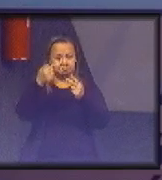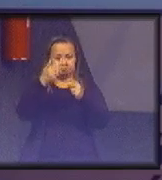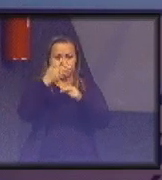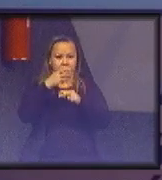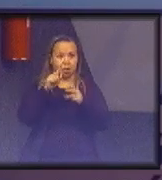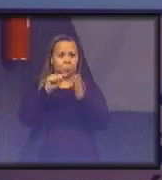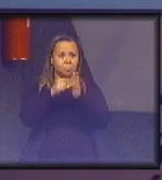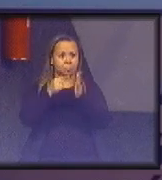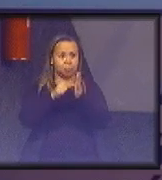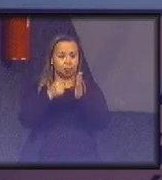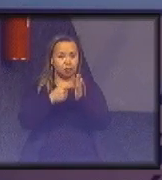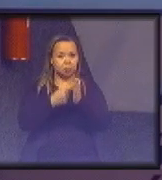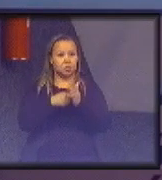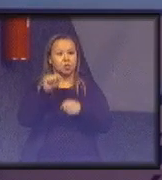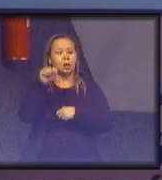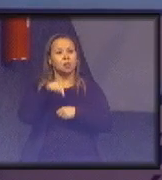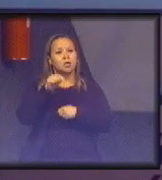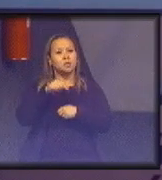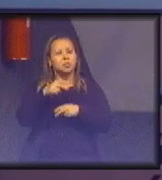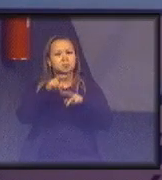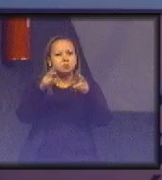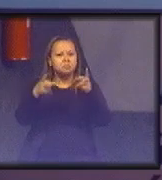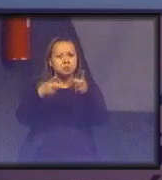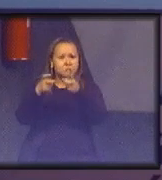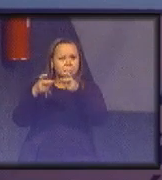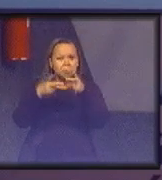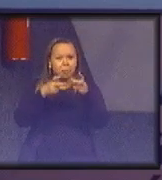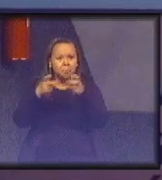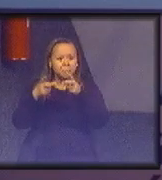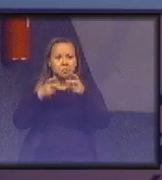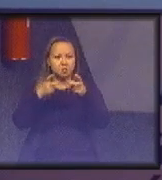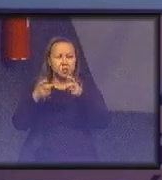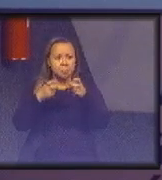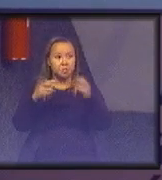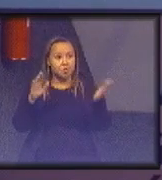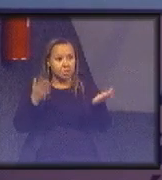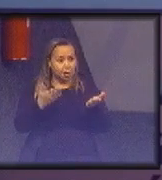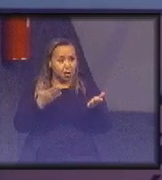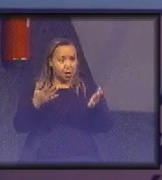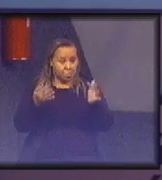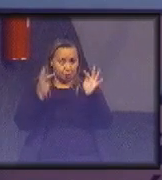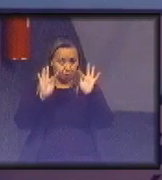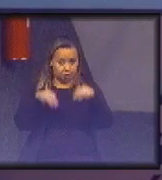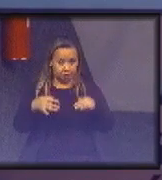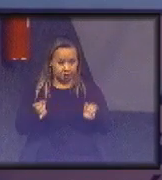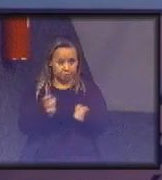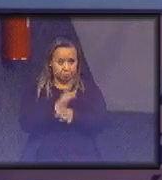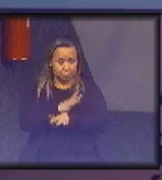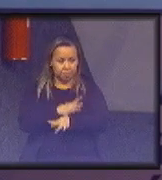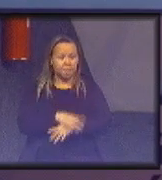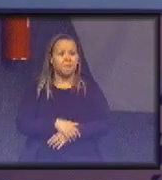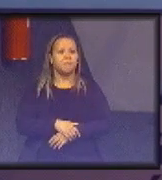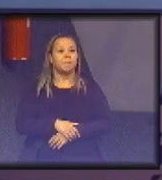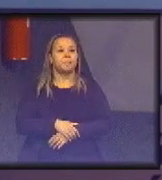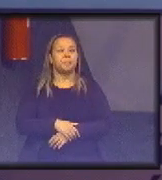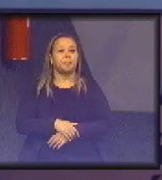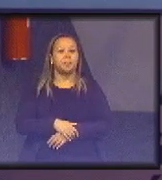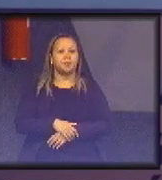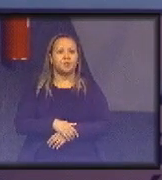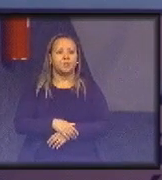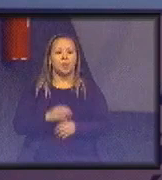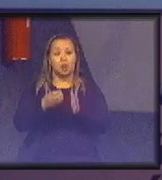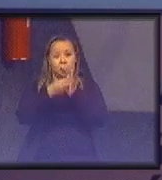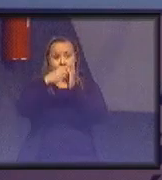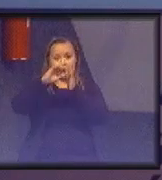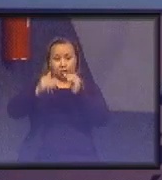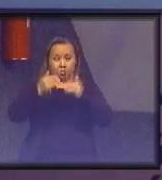dessa forma, vocês conseguem verificar. E aí, agora, por fim, para terminar, é o indicador de